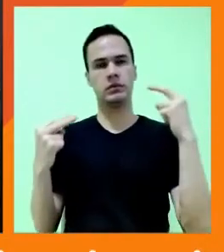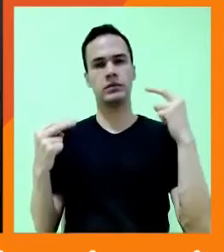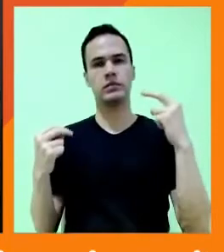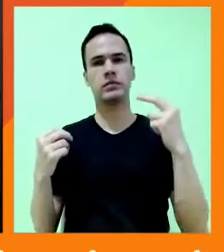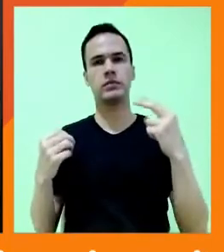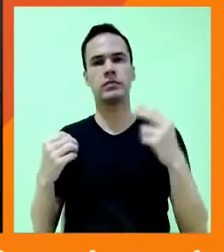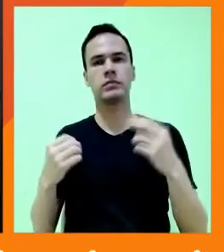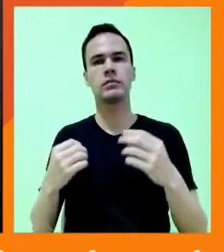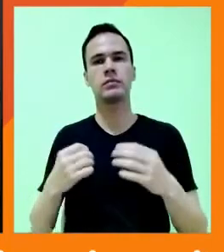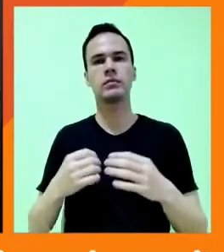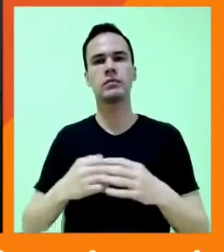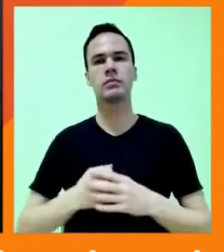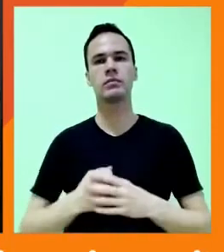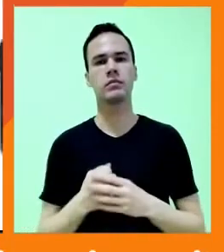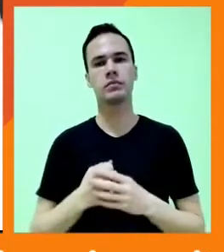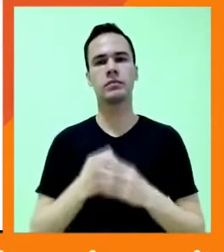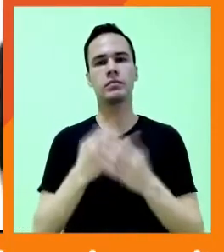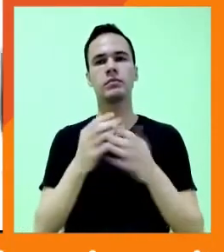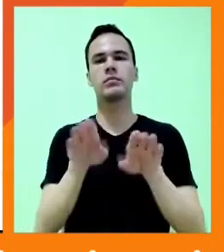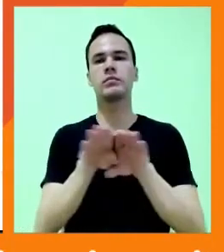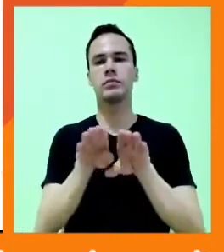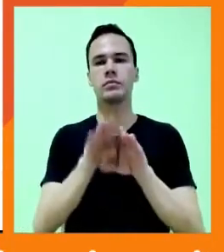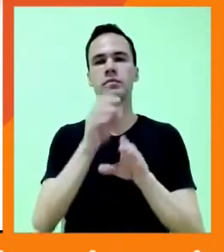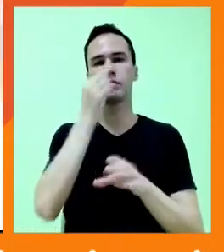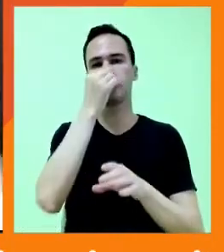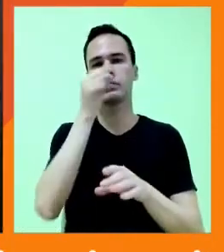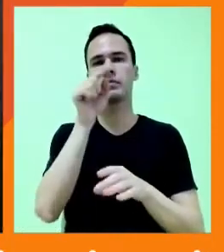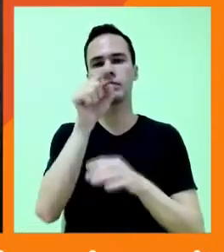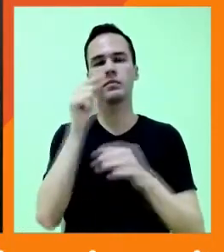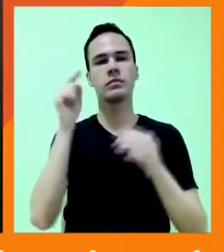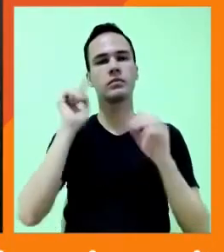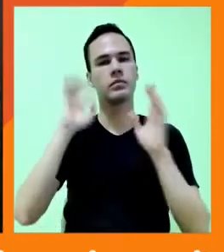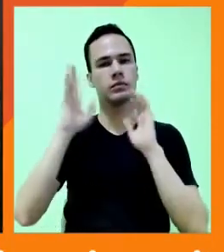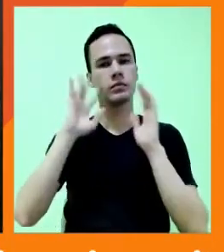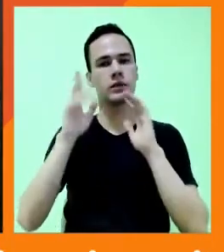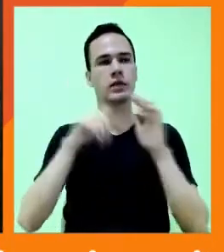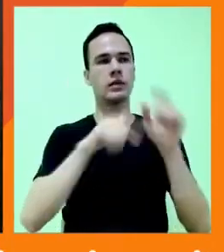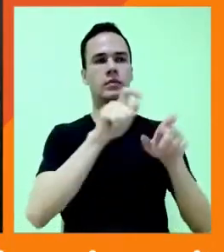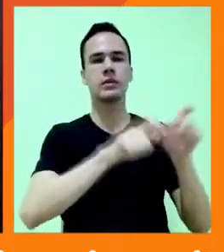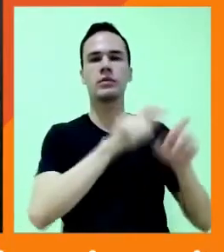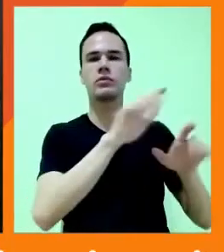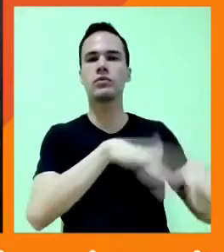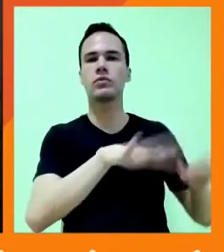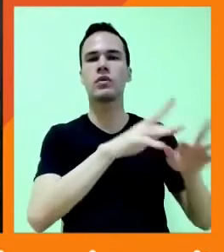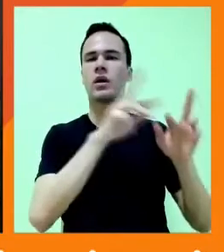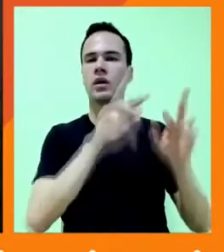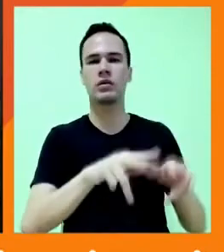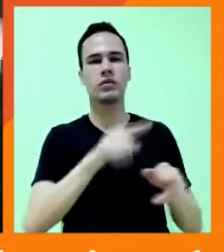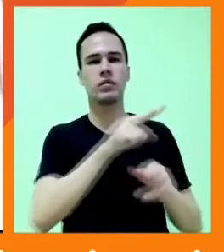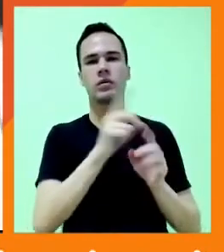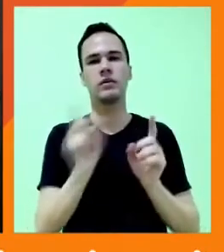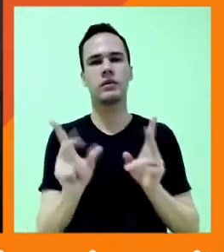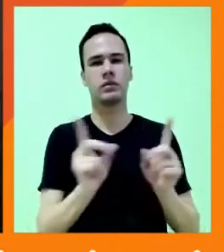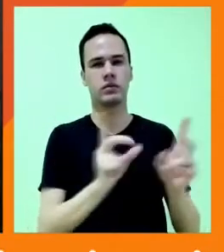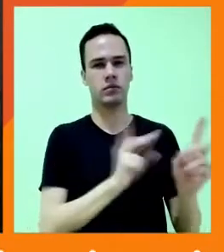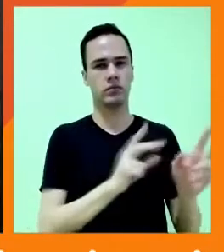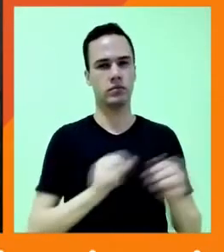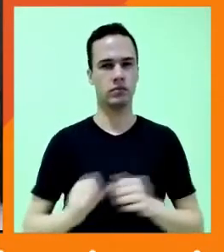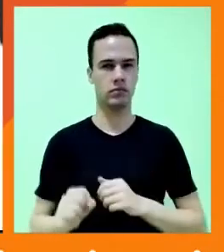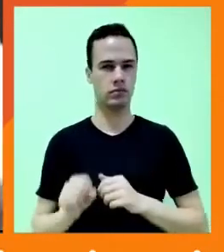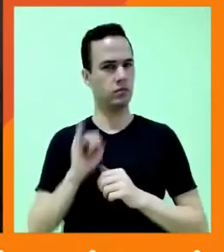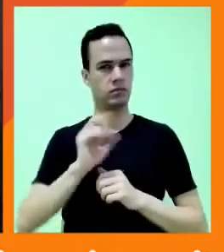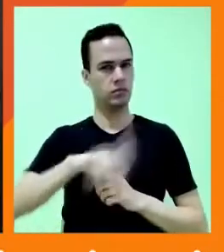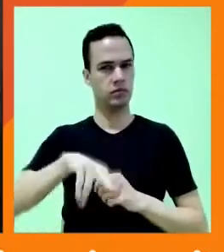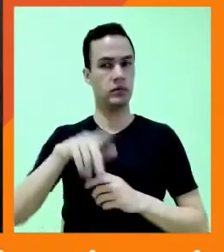Ao mesmo tempo, você pensa, será que todo mundo virou uma vitrine? Se não for assim, como é que pagar as